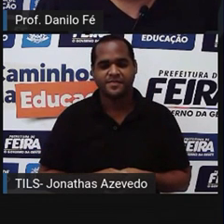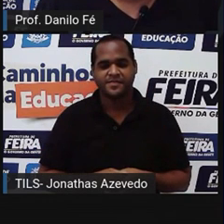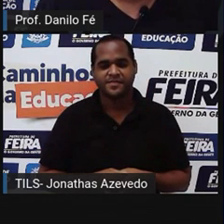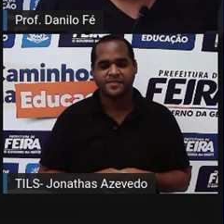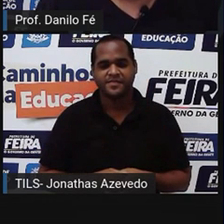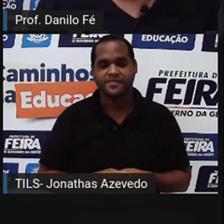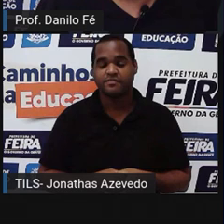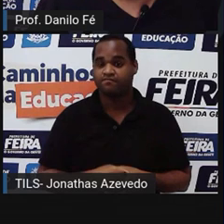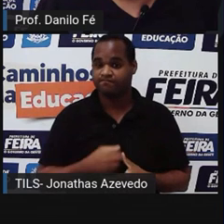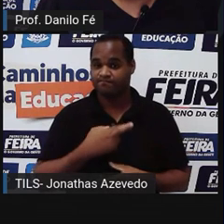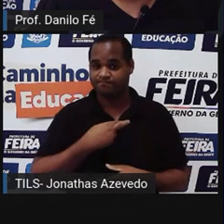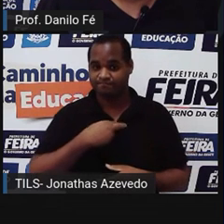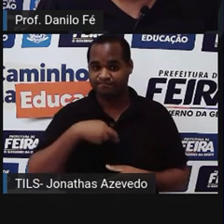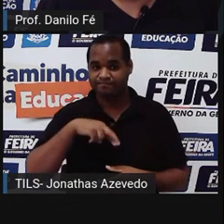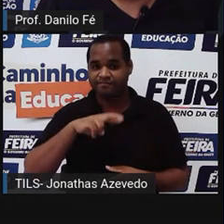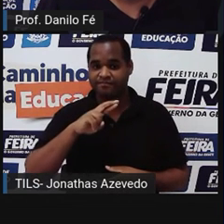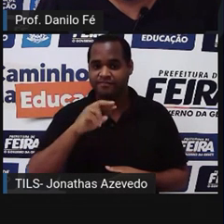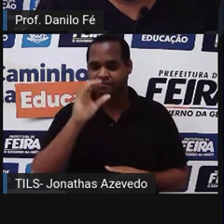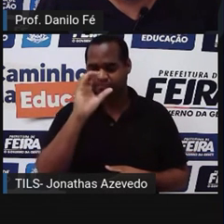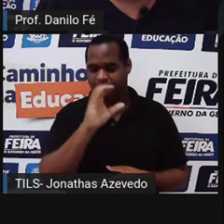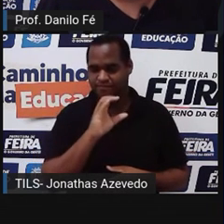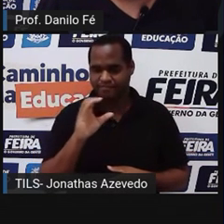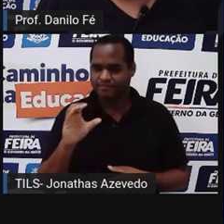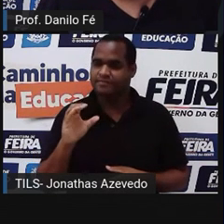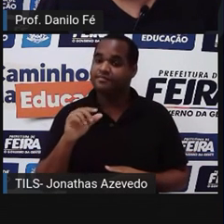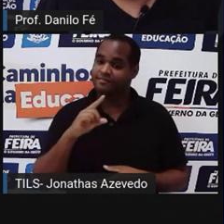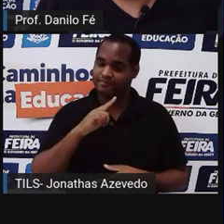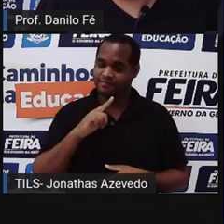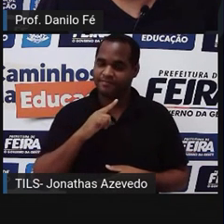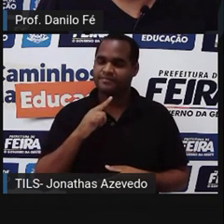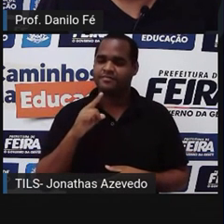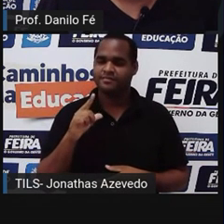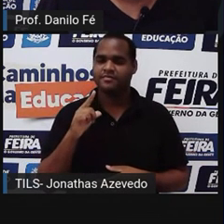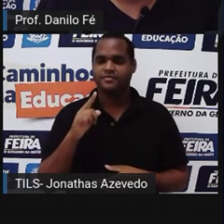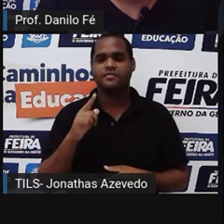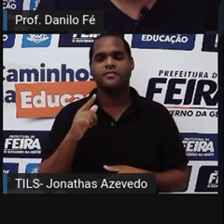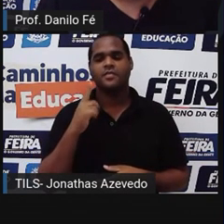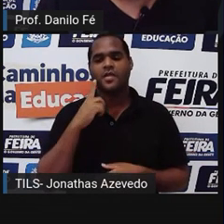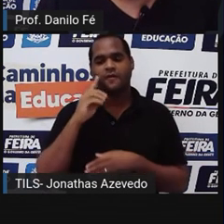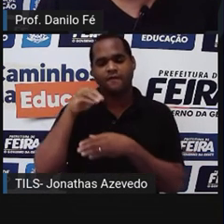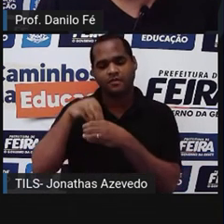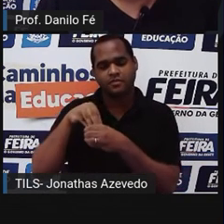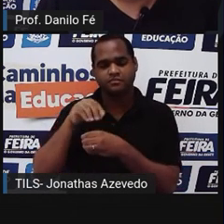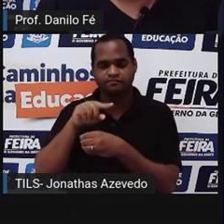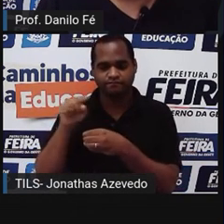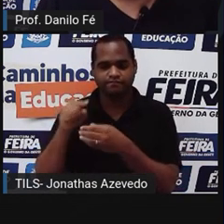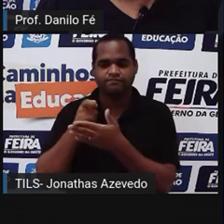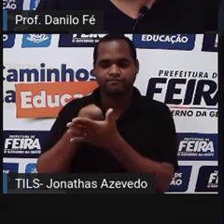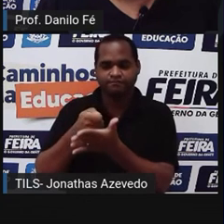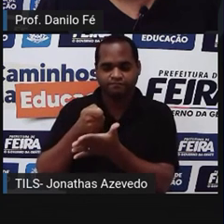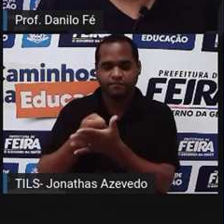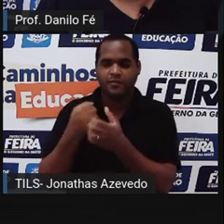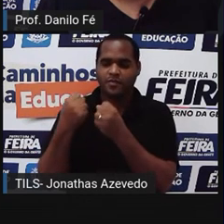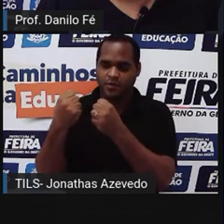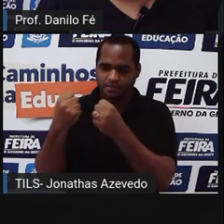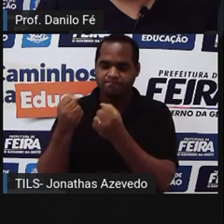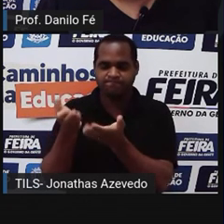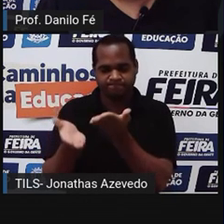A Igreja, a religião católica, o voto censitário e o poder moderador.